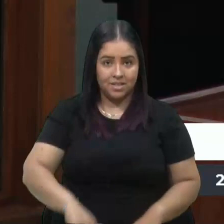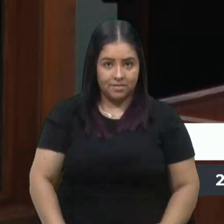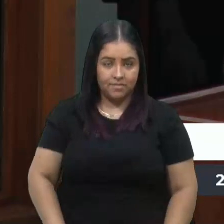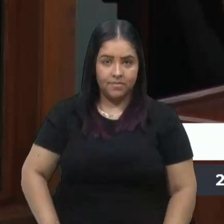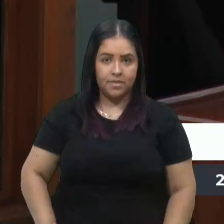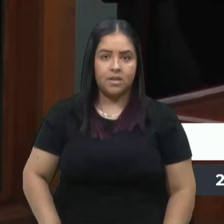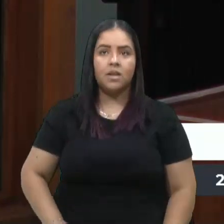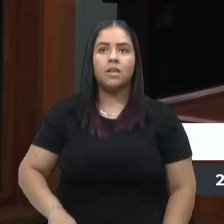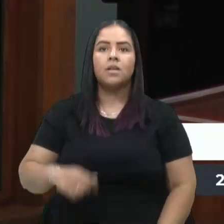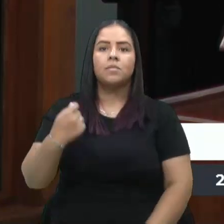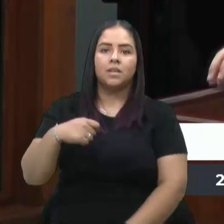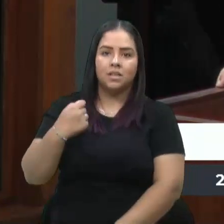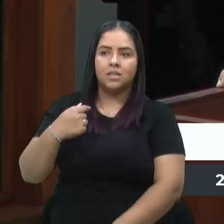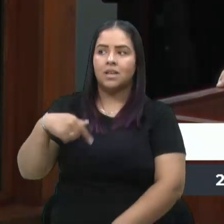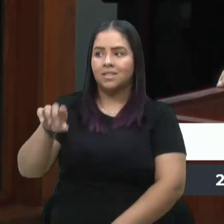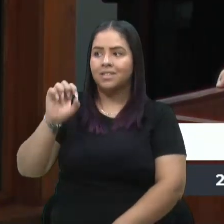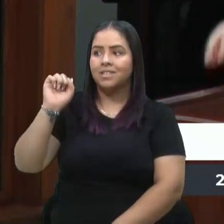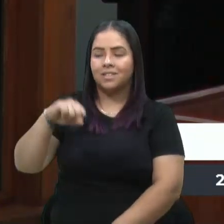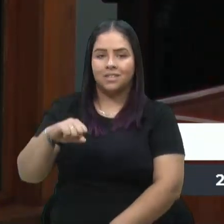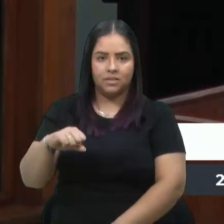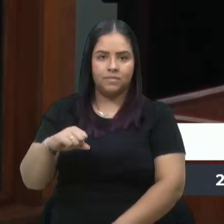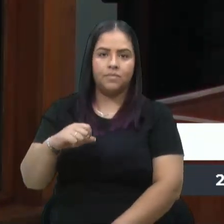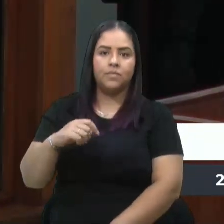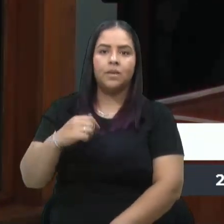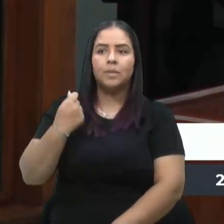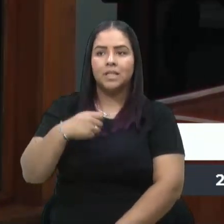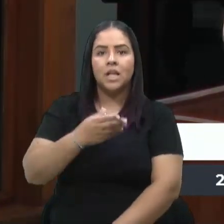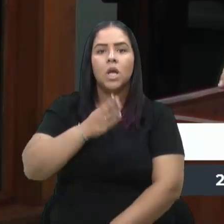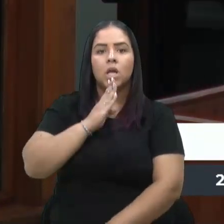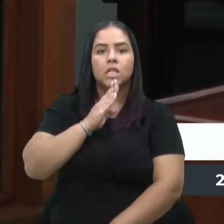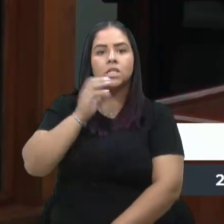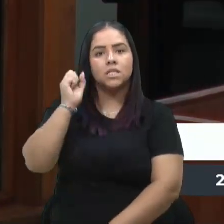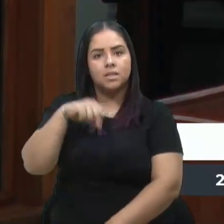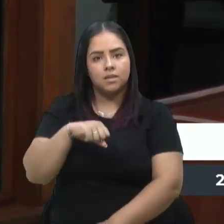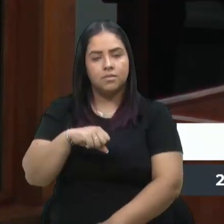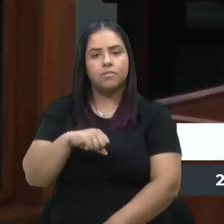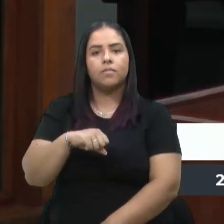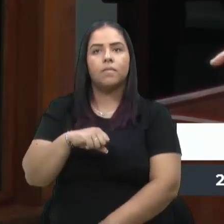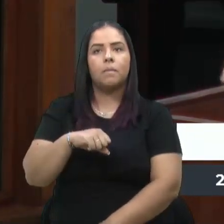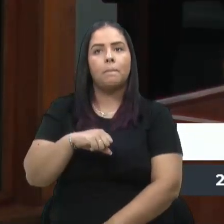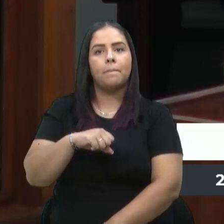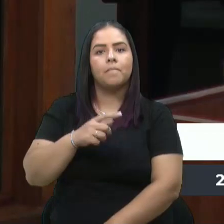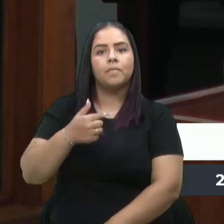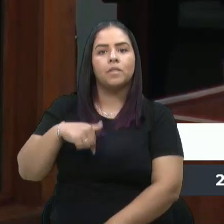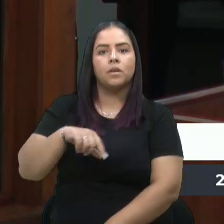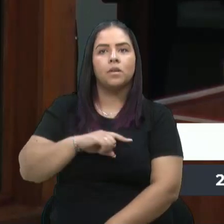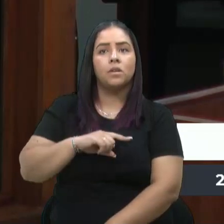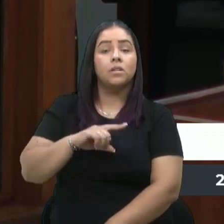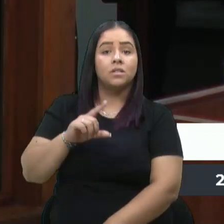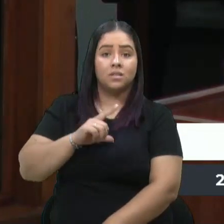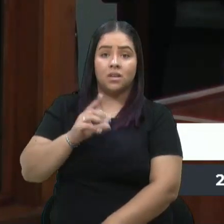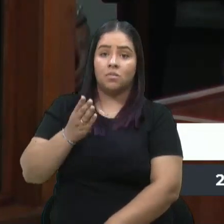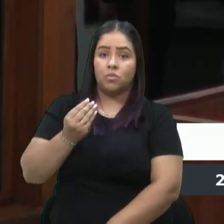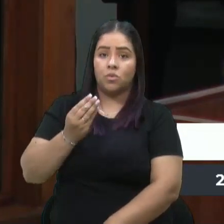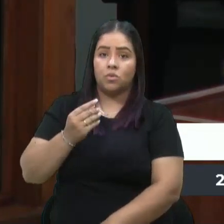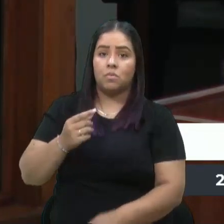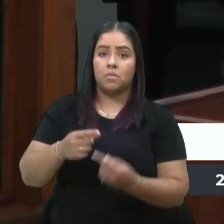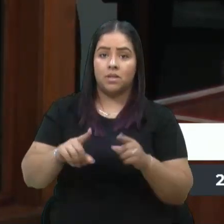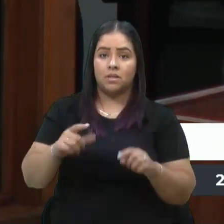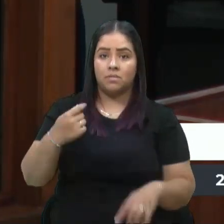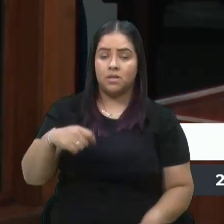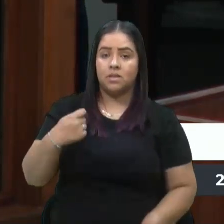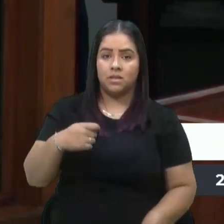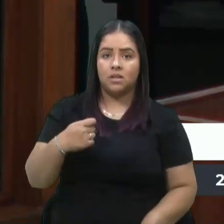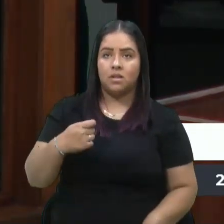tem que sair sim, tem que conhecer sim. Nós temos muito, só que a gente tem que jogar para fora.